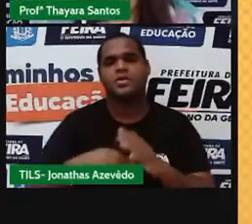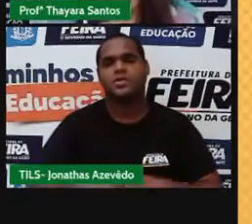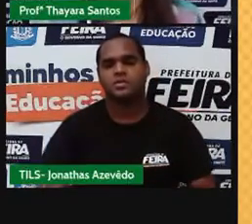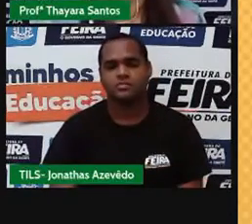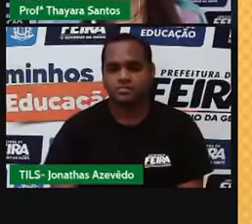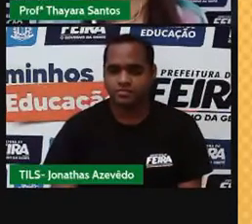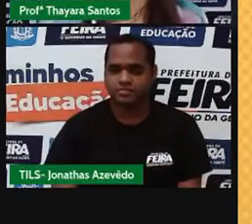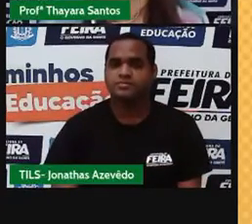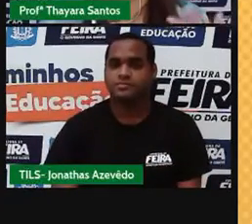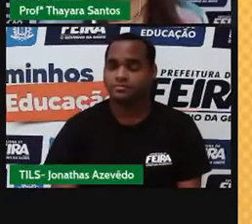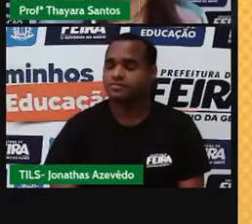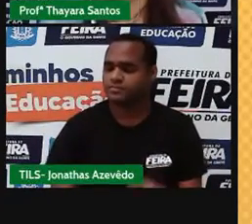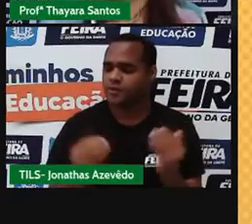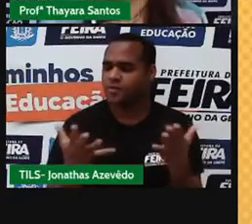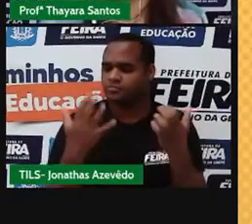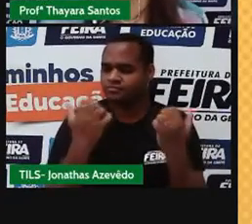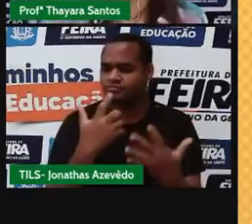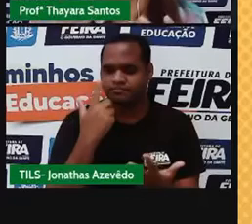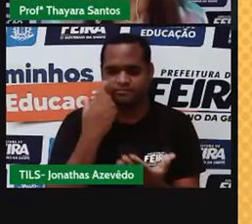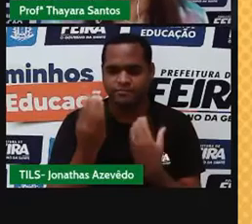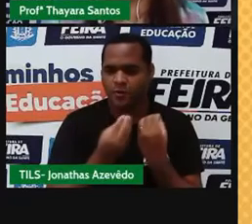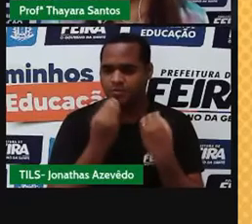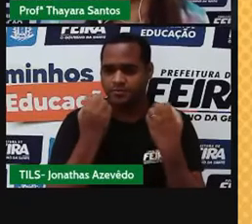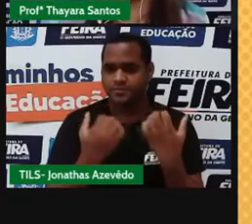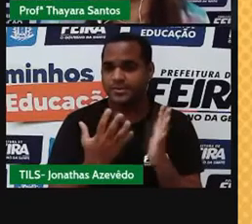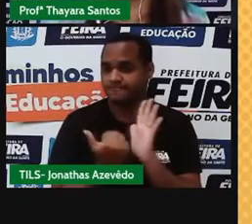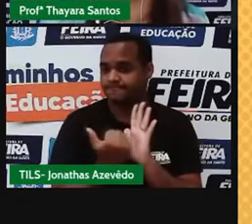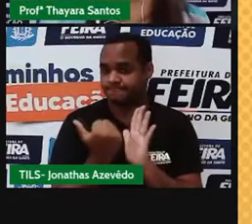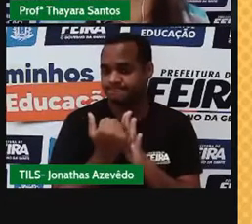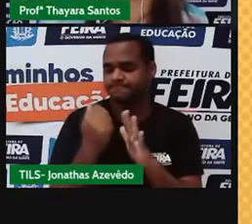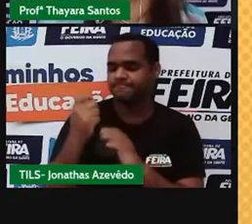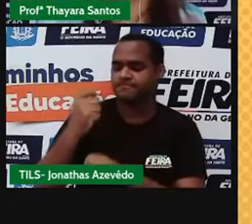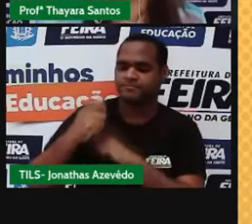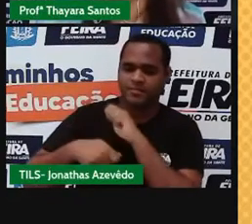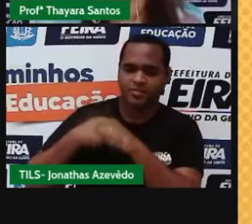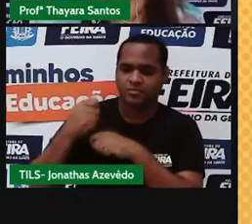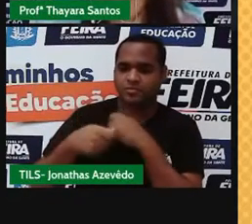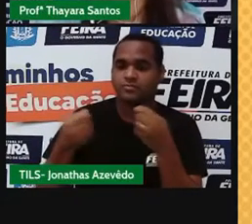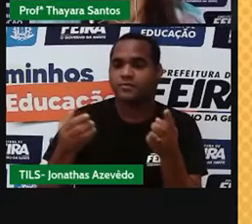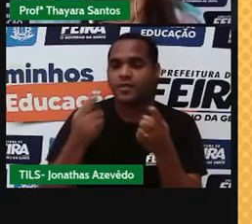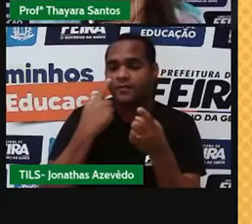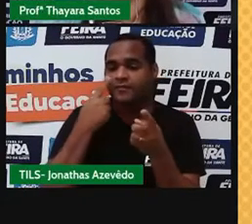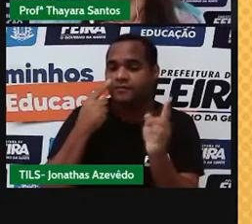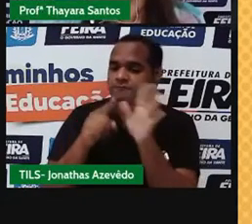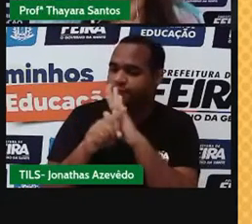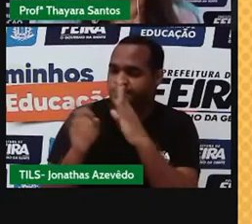Então, vamos saber mais sobre essa estrutura do átomo vendo esse videozinho que eu trouxe para vocês.